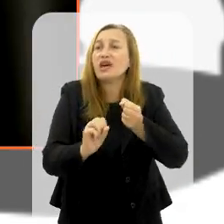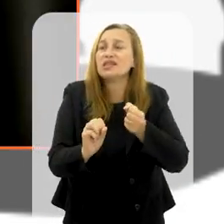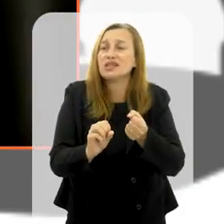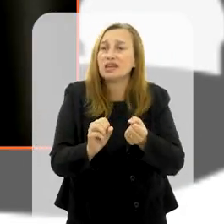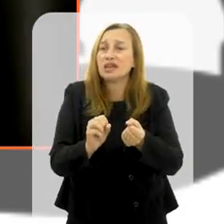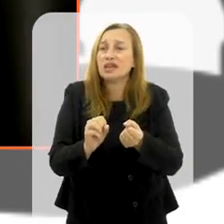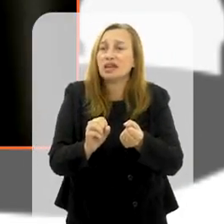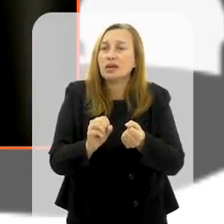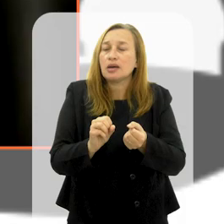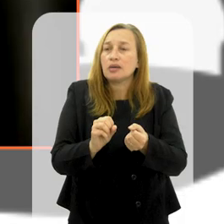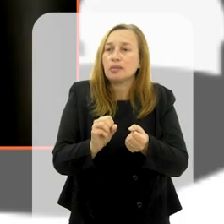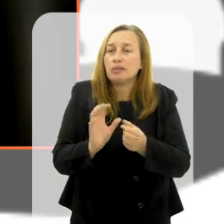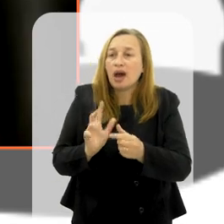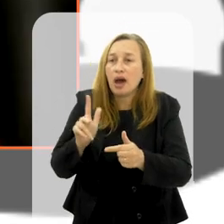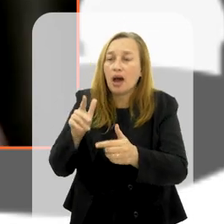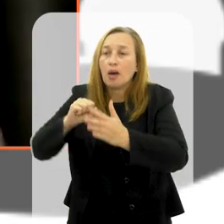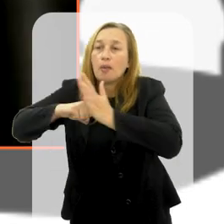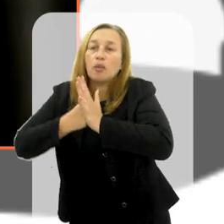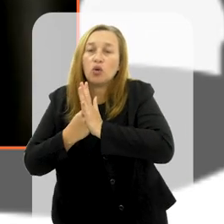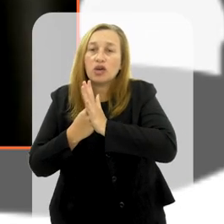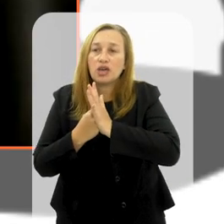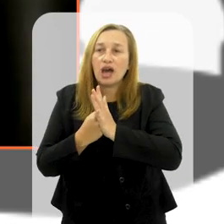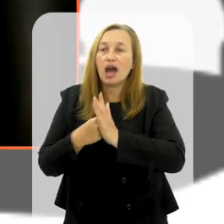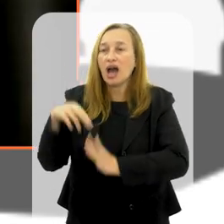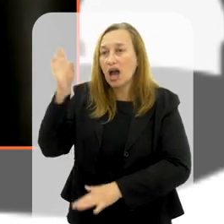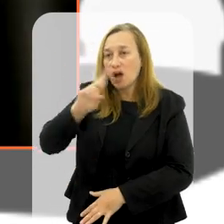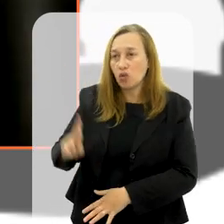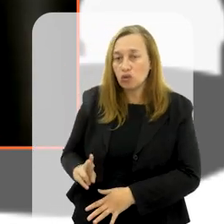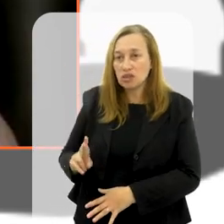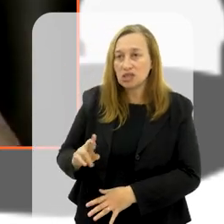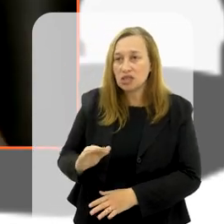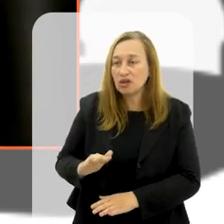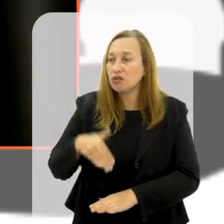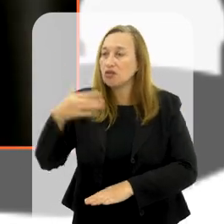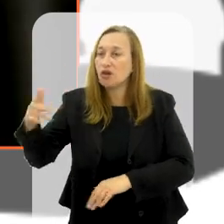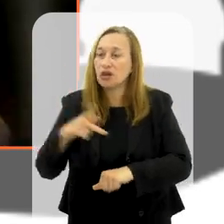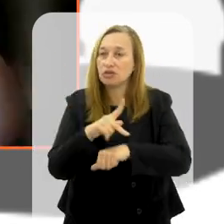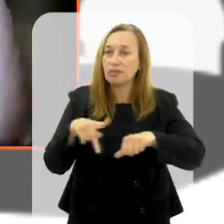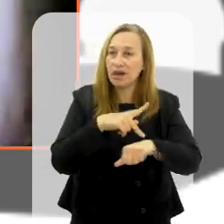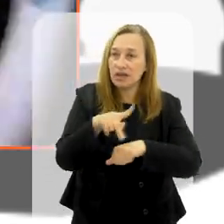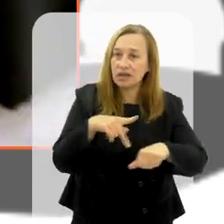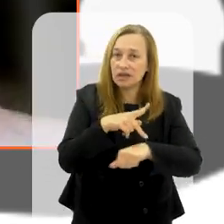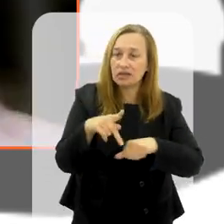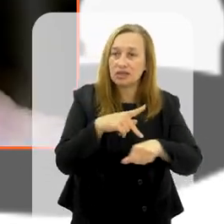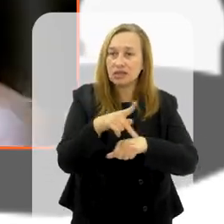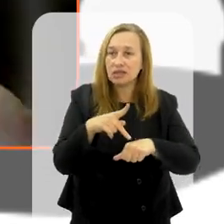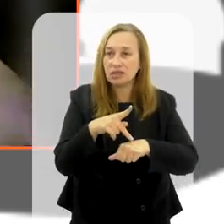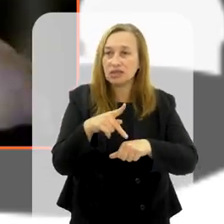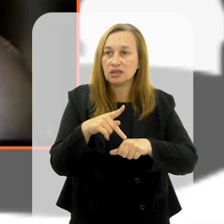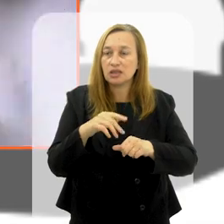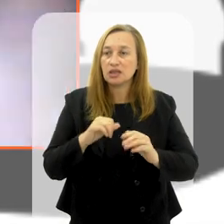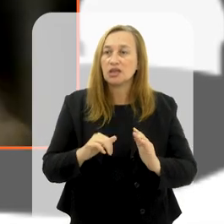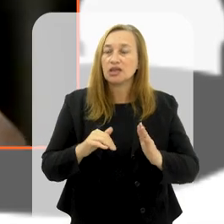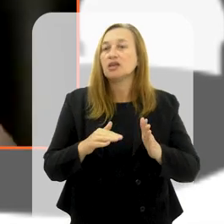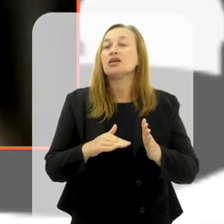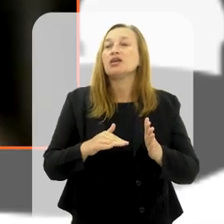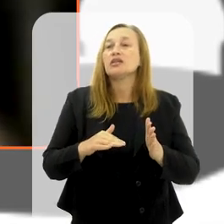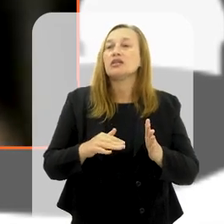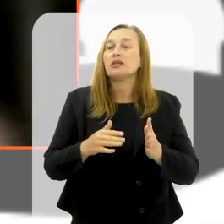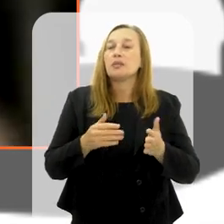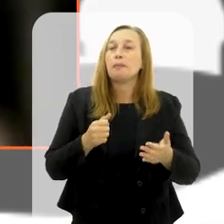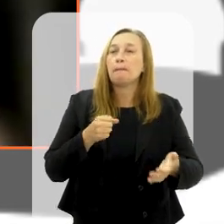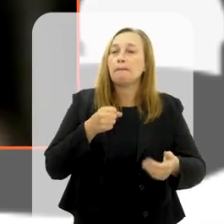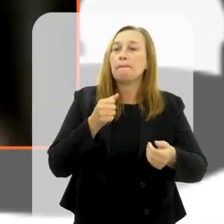eles vão fazer para retalhar a Rússia, bloquear ativo de empresário russo no exterior, fechar os canais de